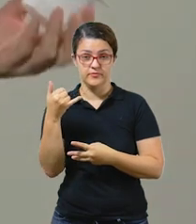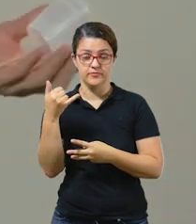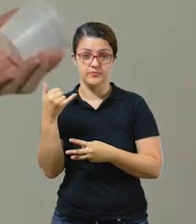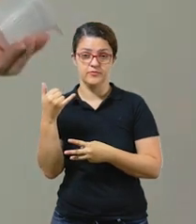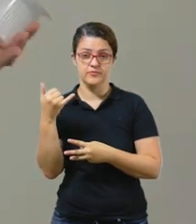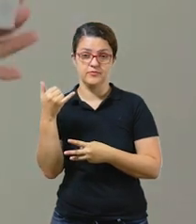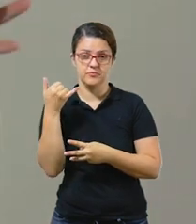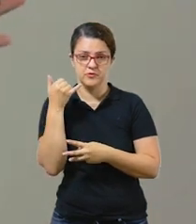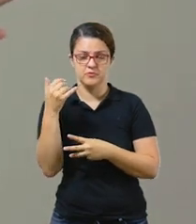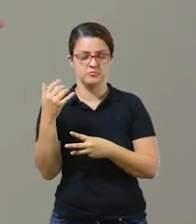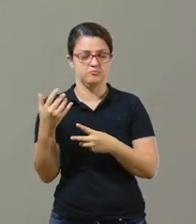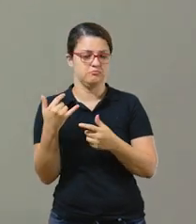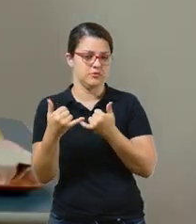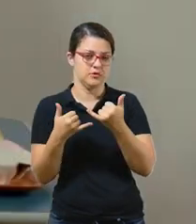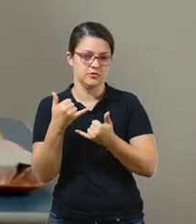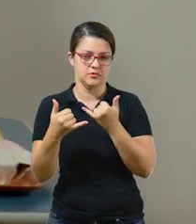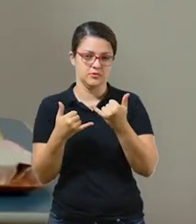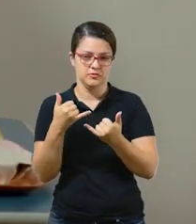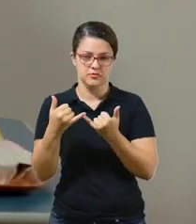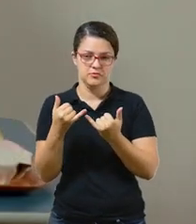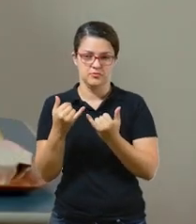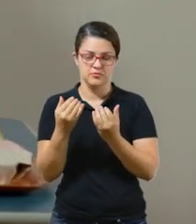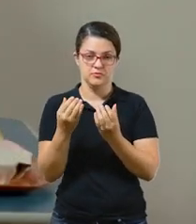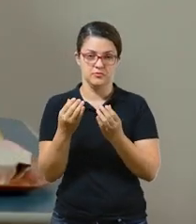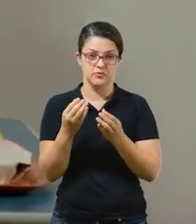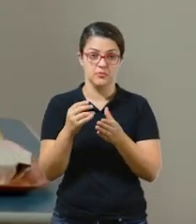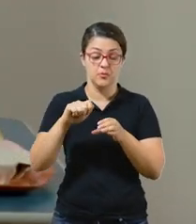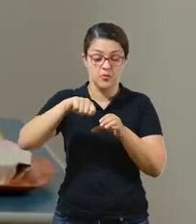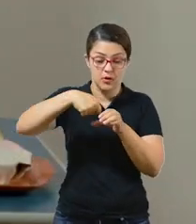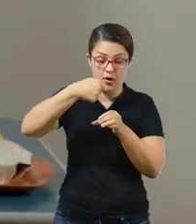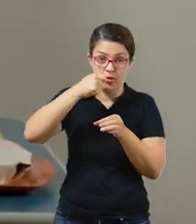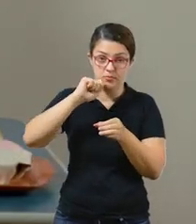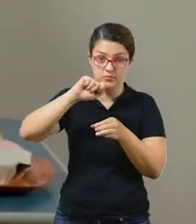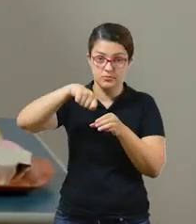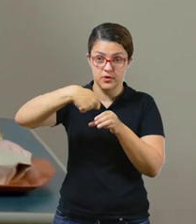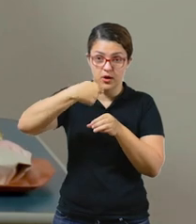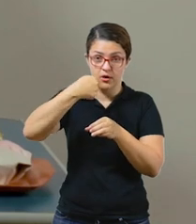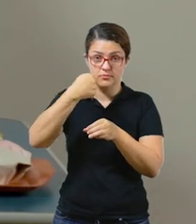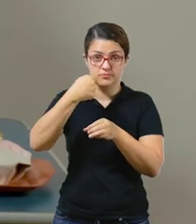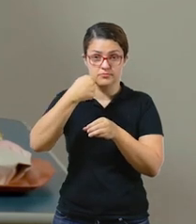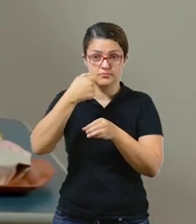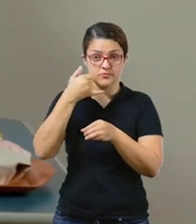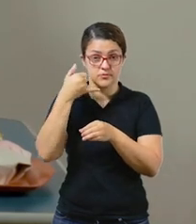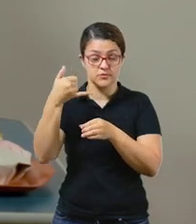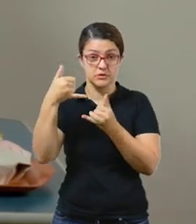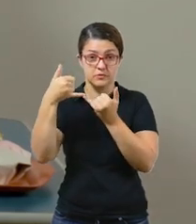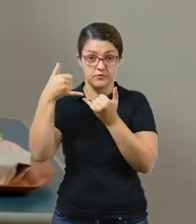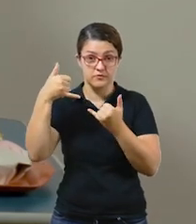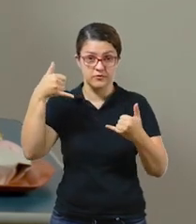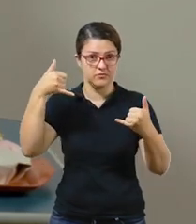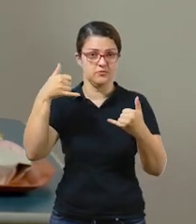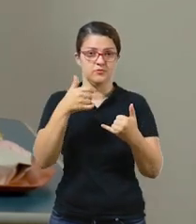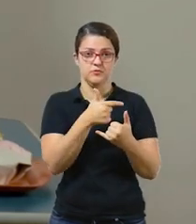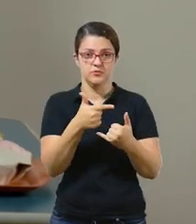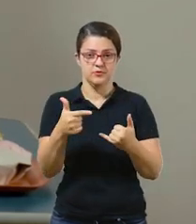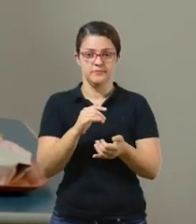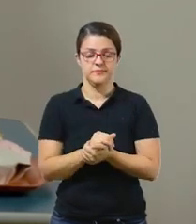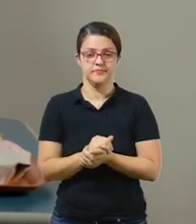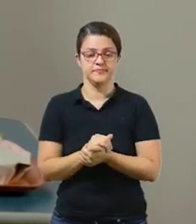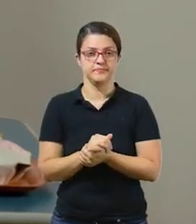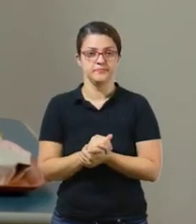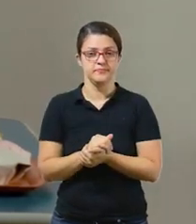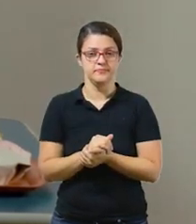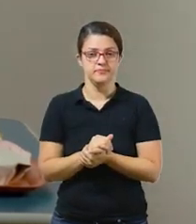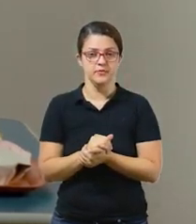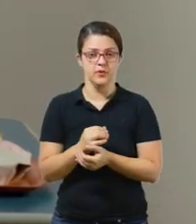que muita gente já fez quando era criança. Usando dois potinhos de iogurte, você vai fazer o furinho no fundinho de cada potinho para você